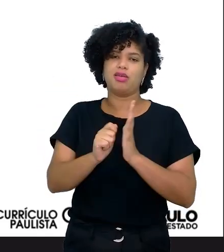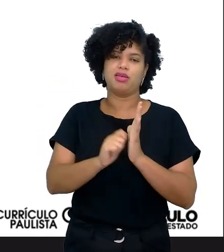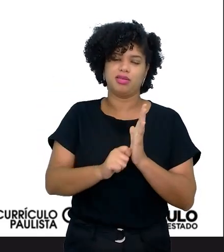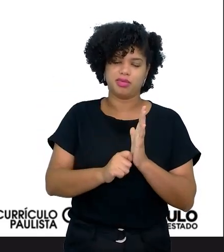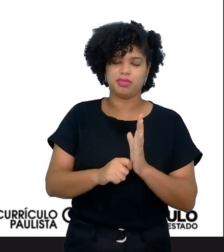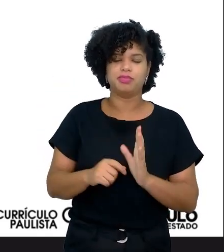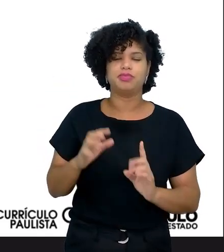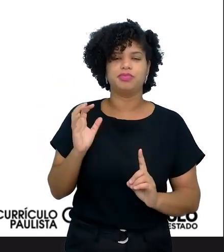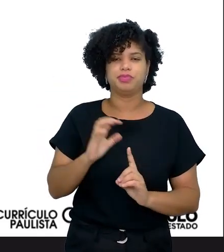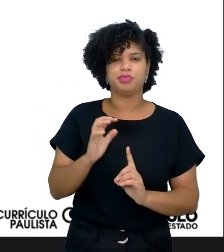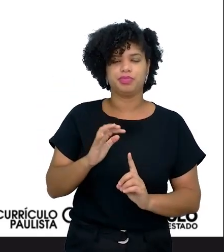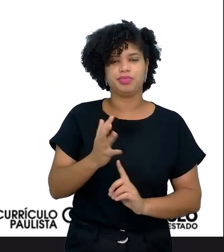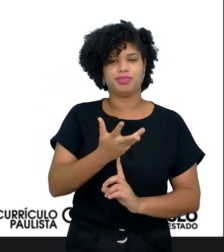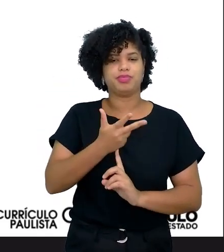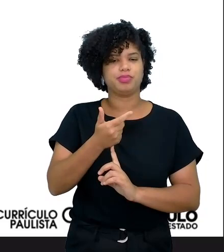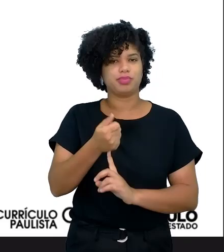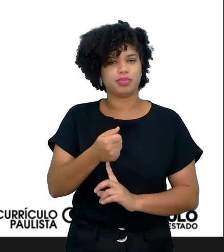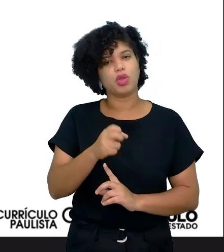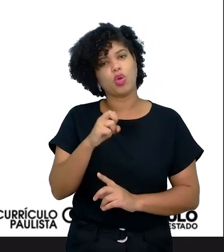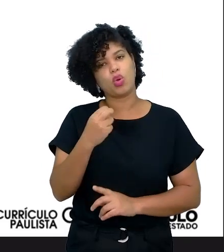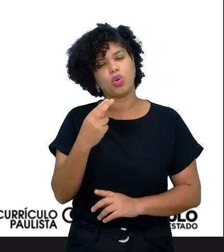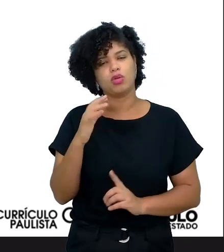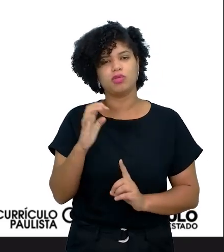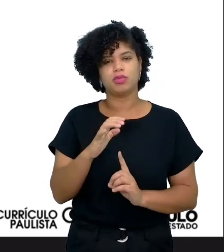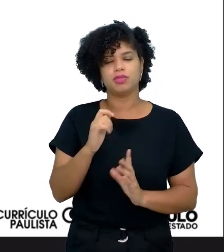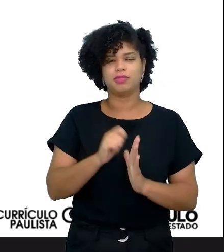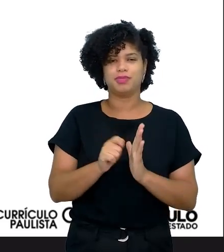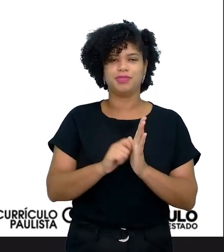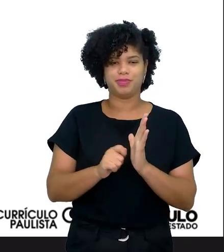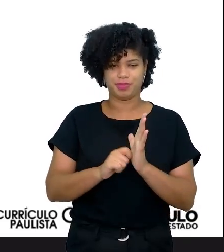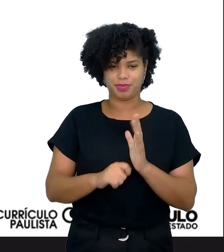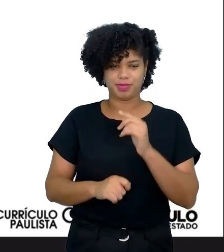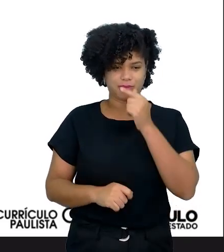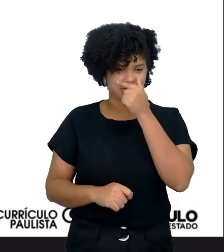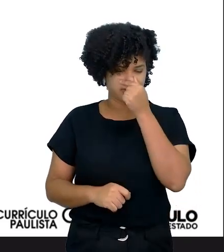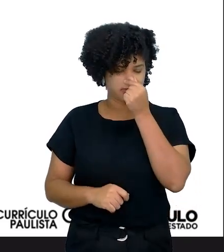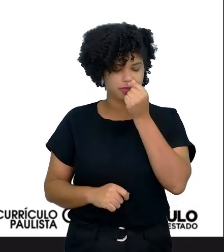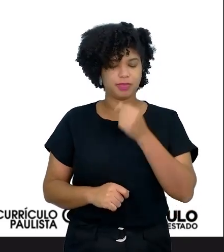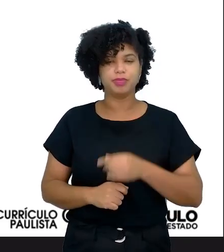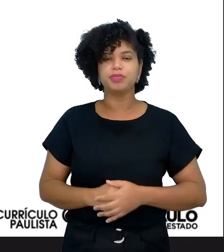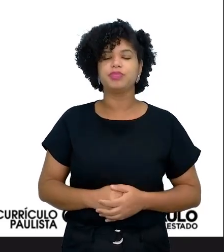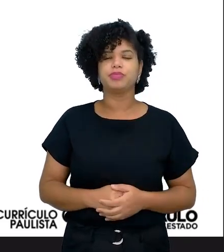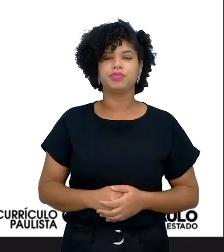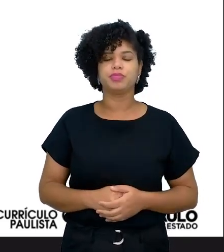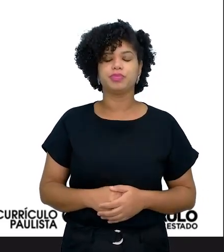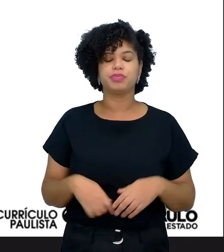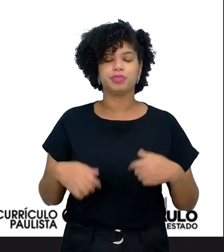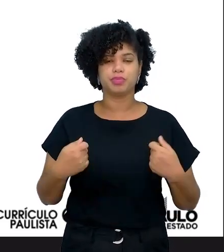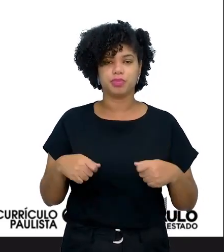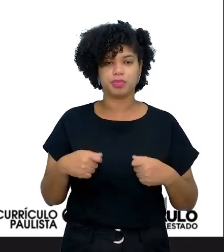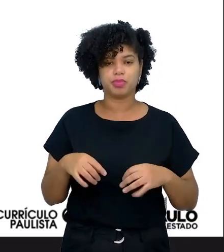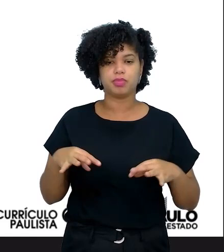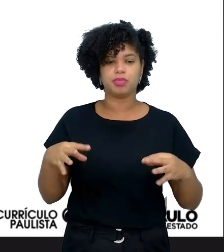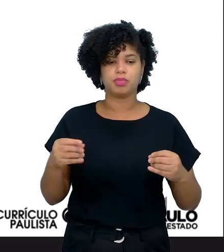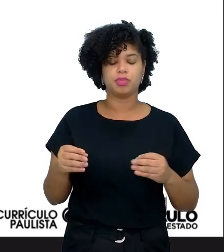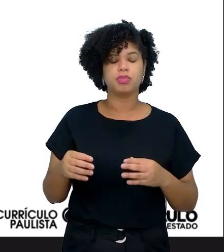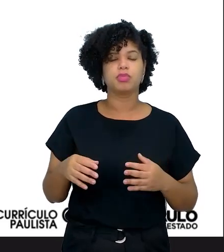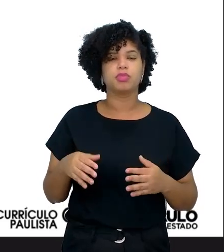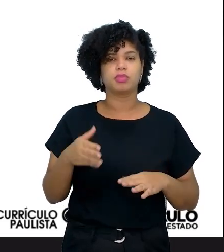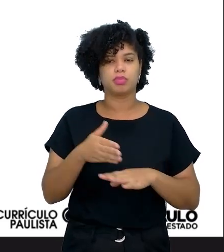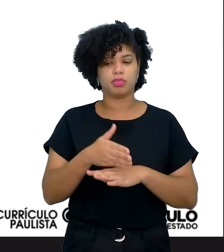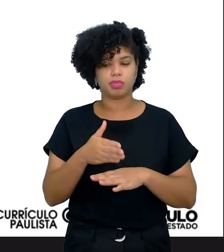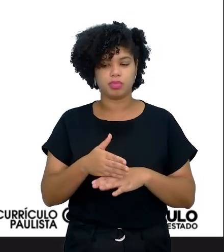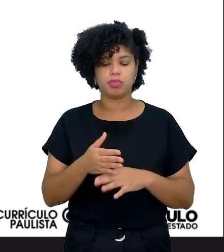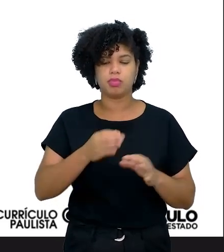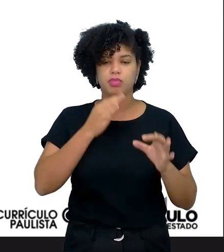arte, ou seja, no nosso caso, na escrita, né? E aí, gente, tem que abrir esse espaço, né? Da conversação, da